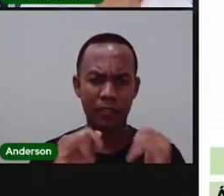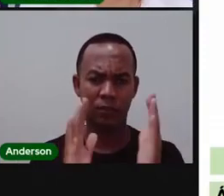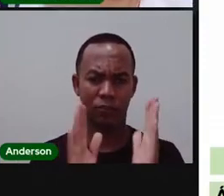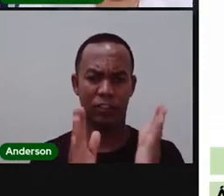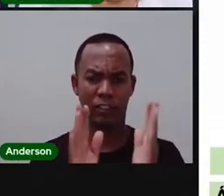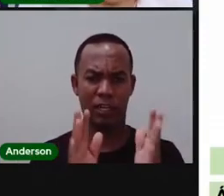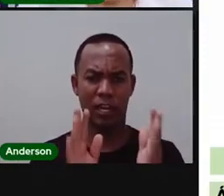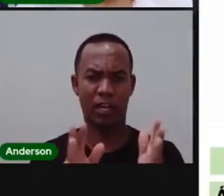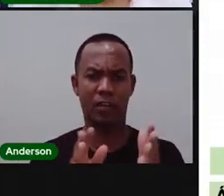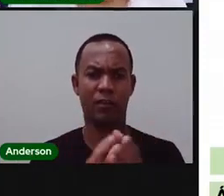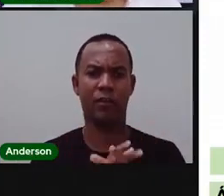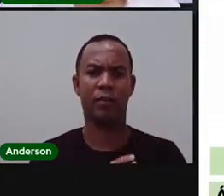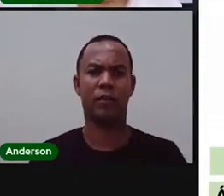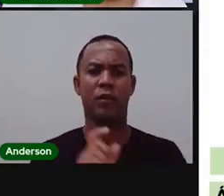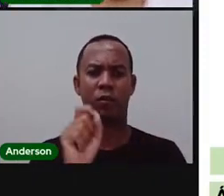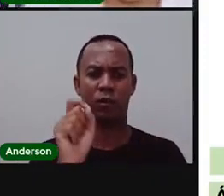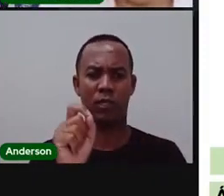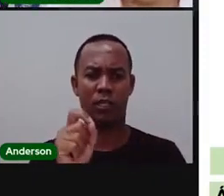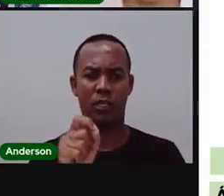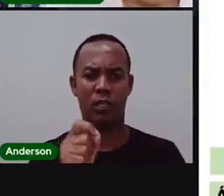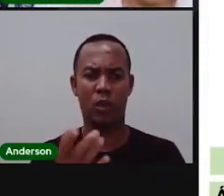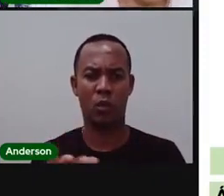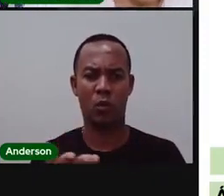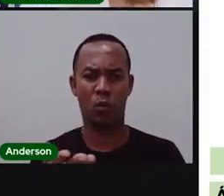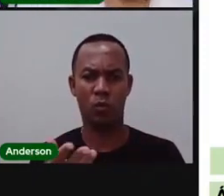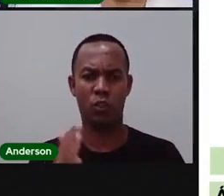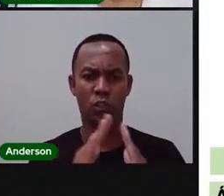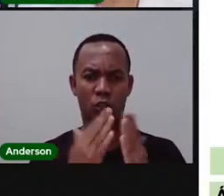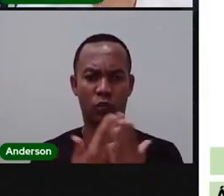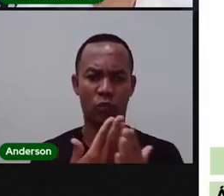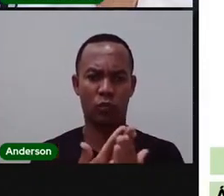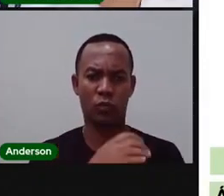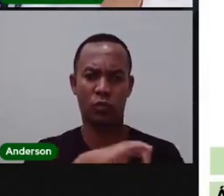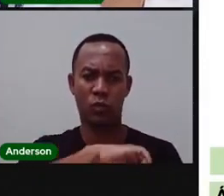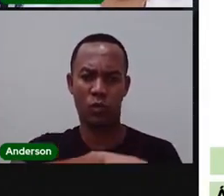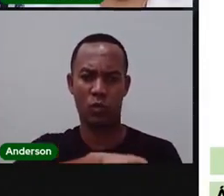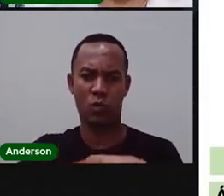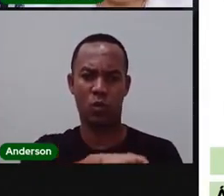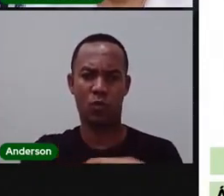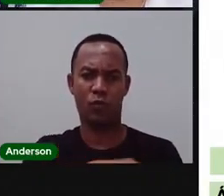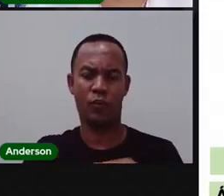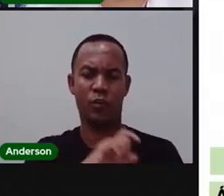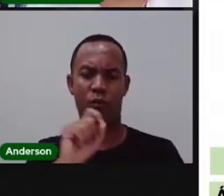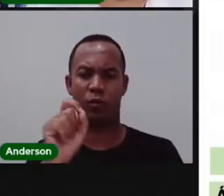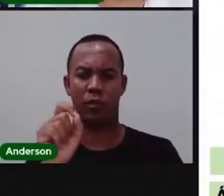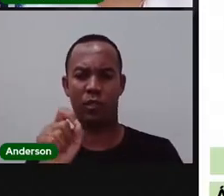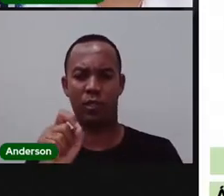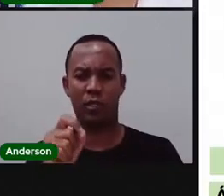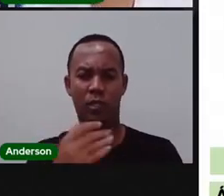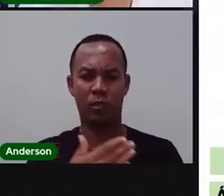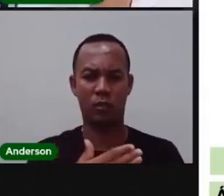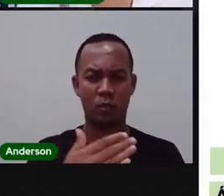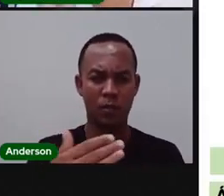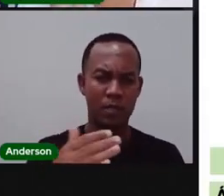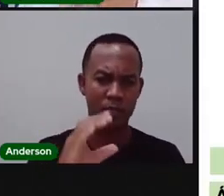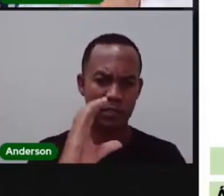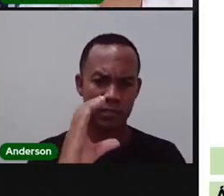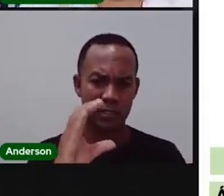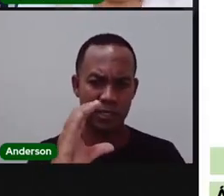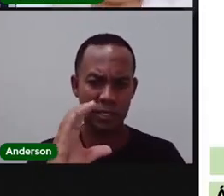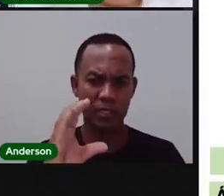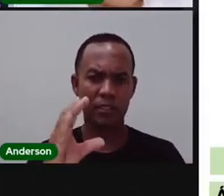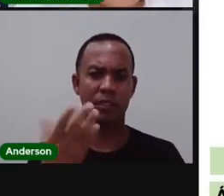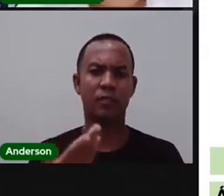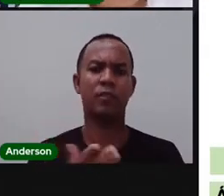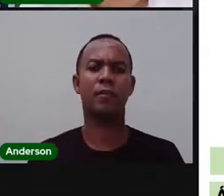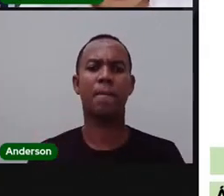sabem, né? Que a aula é nova e a data é de hoje. Que a nossa área de conhecimento interdisciplinar será ciências humanas. Mas